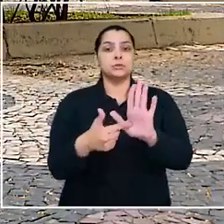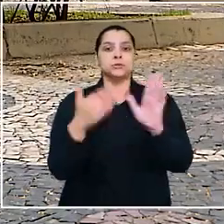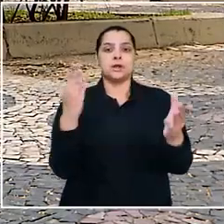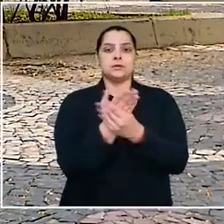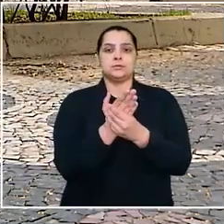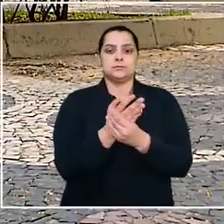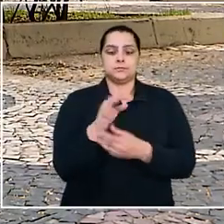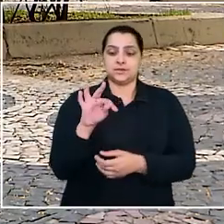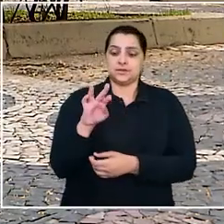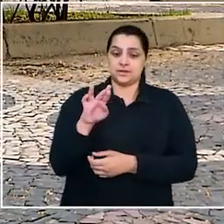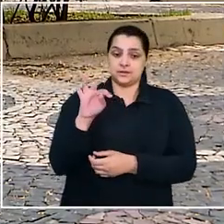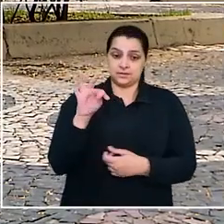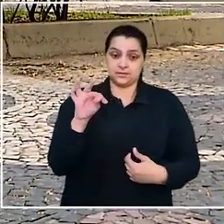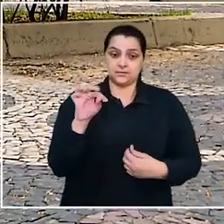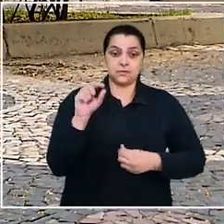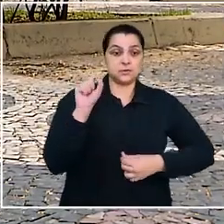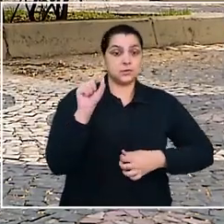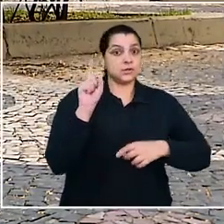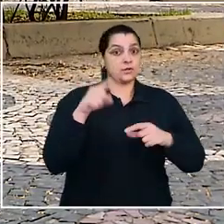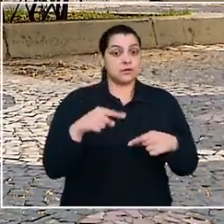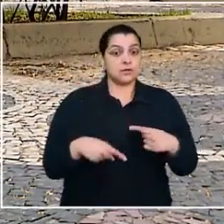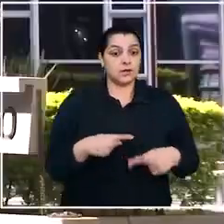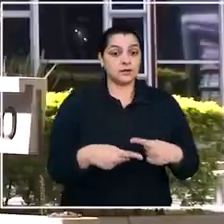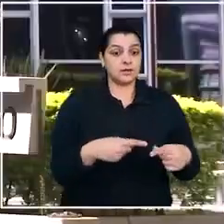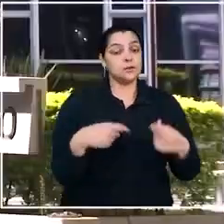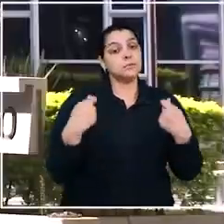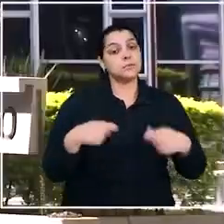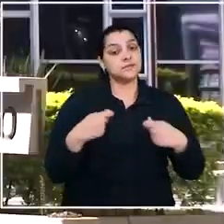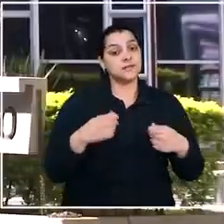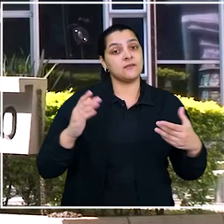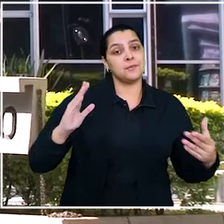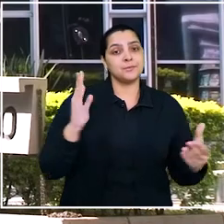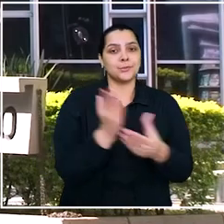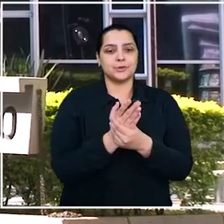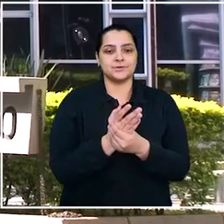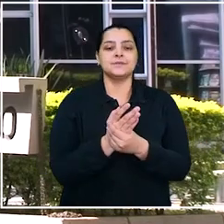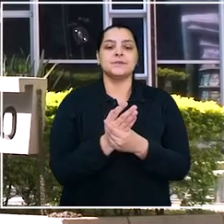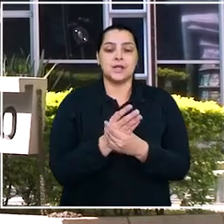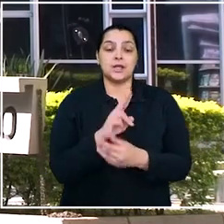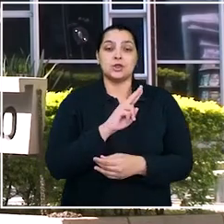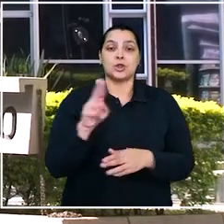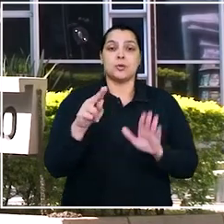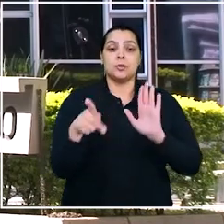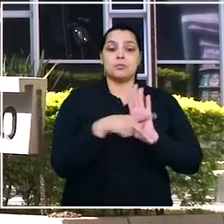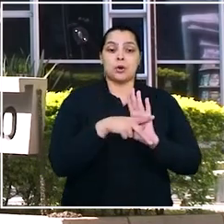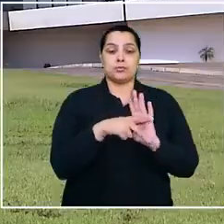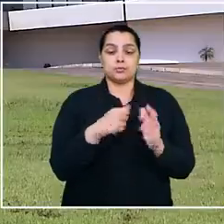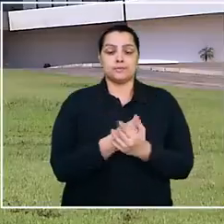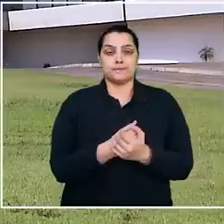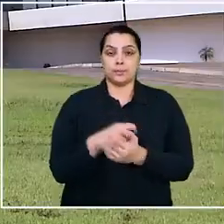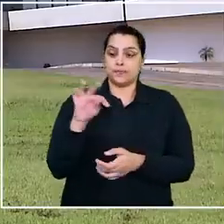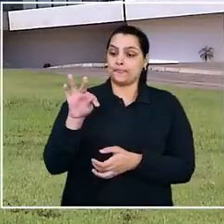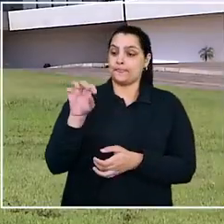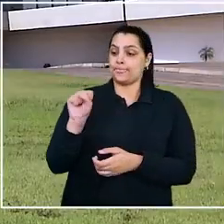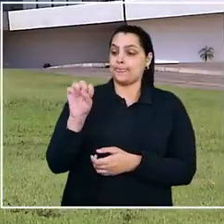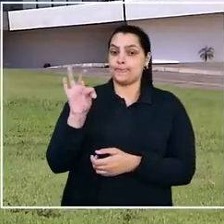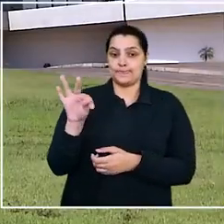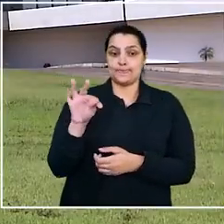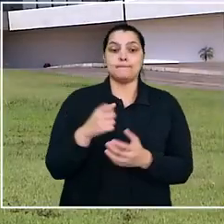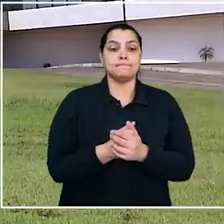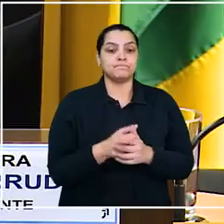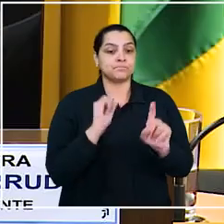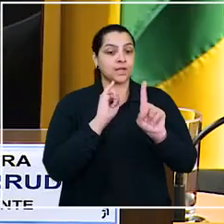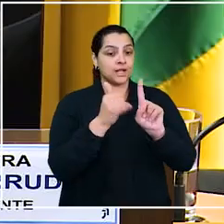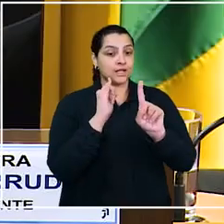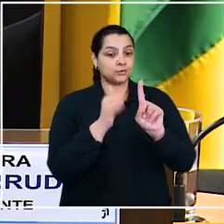ação. Segundo o TRT, os titulares seriam os herdeiros, que deveriam ajuizar ações em nome próprio. No Tribunal Superior do